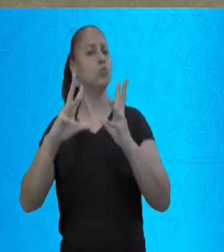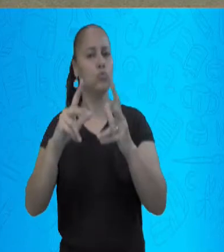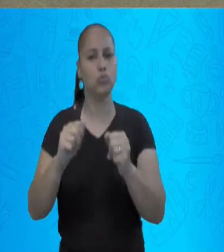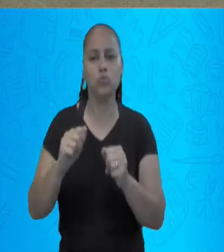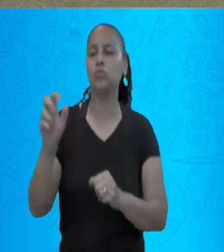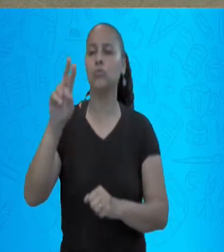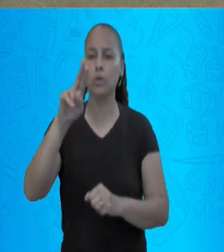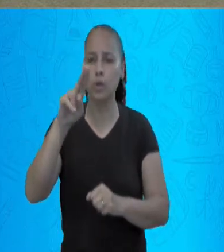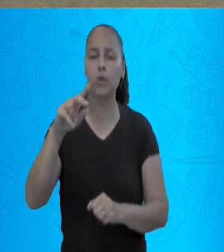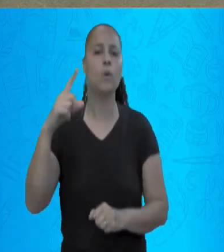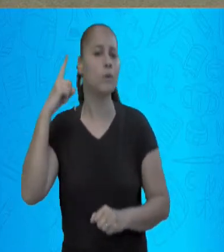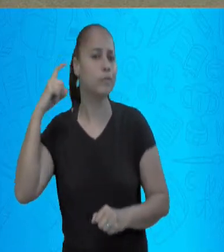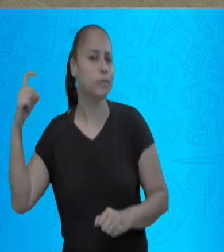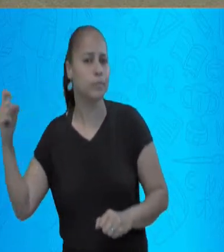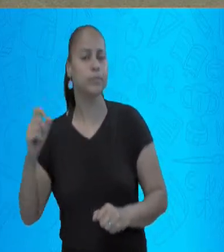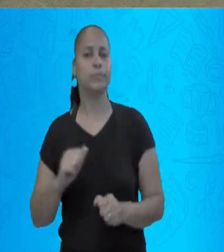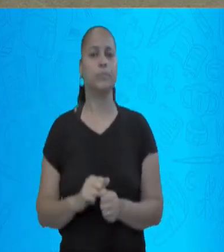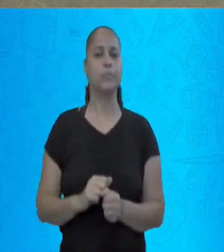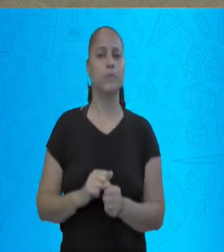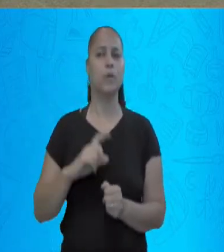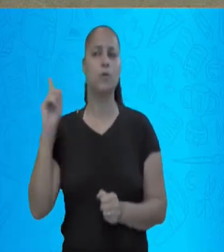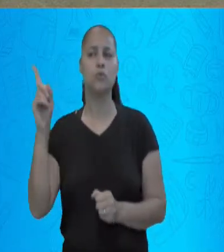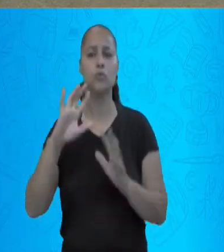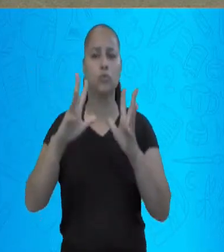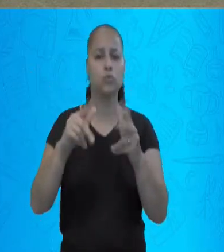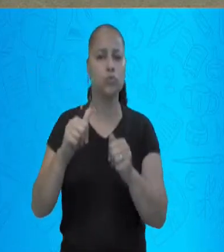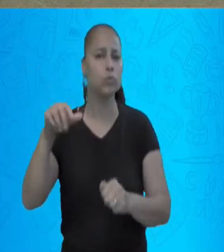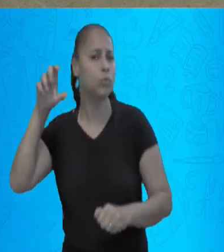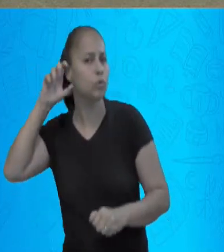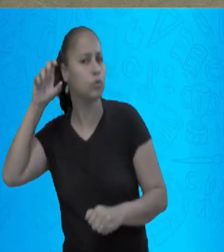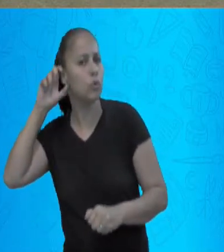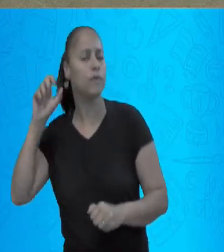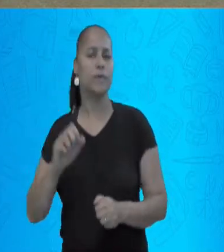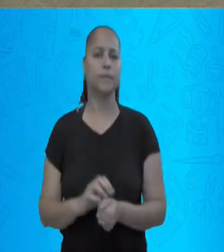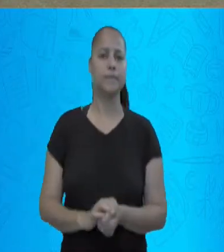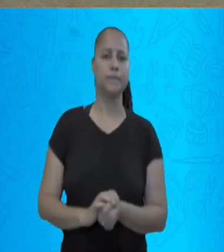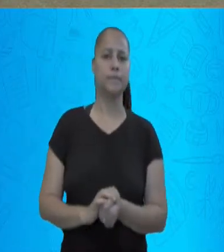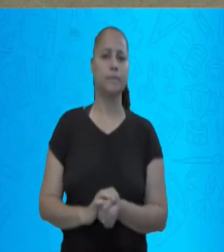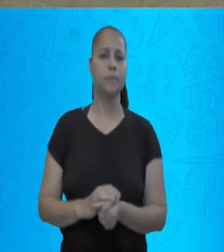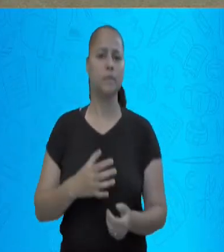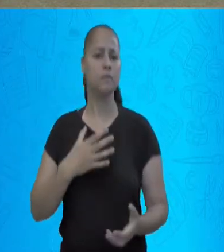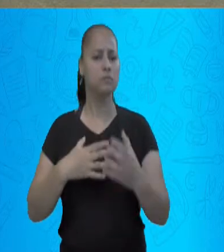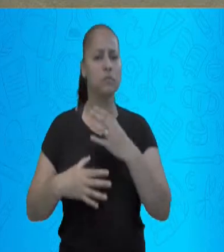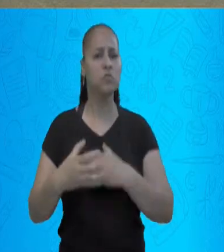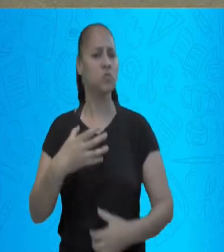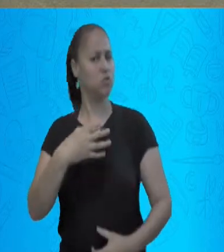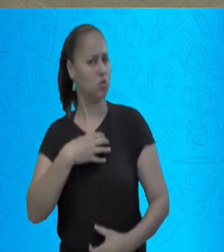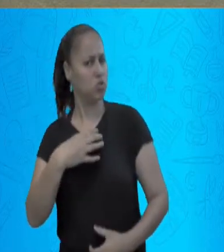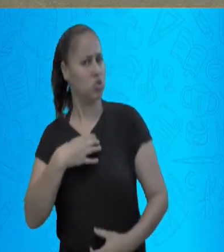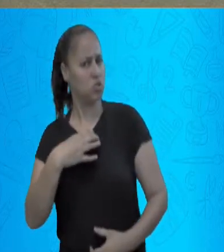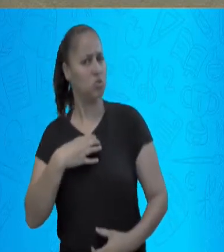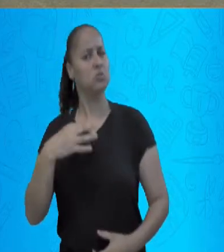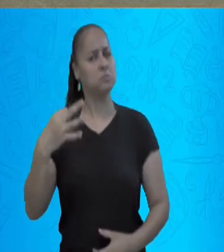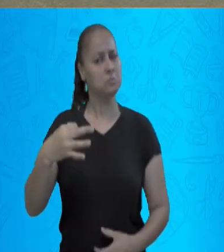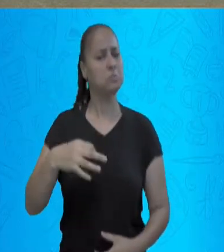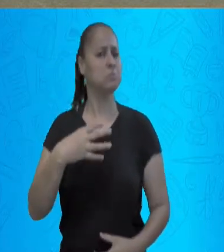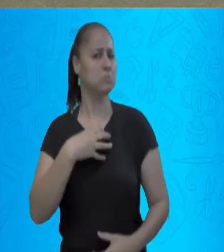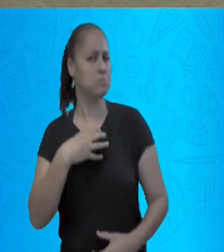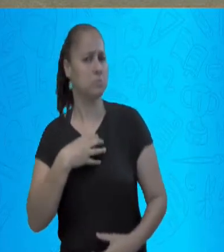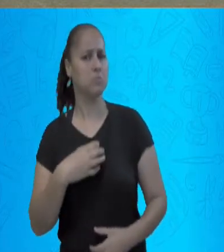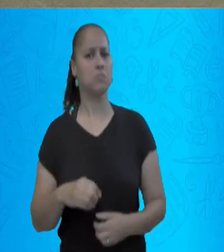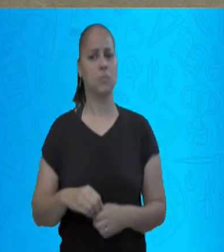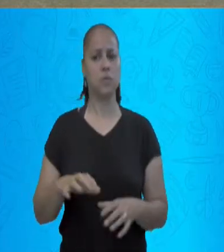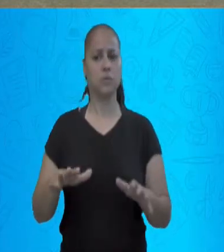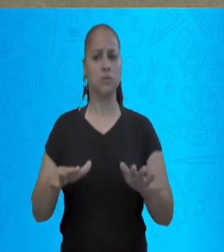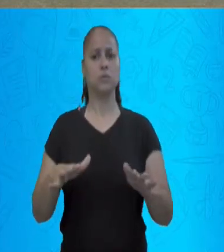o som para nós, tudo aquilo que a gente pode ouvir. E cientificamente, é tudo aquilo que pode